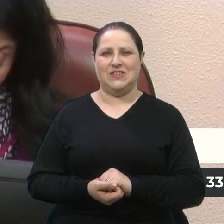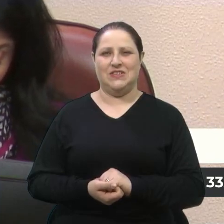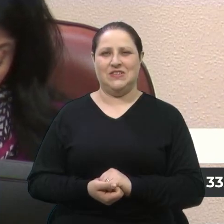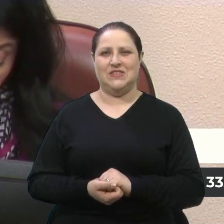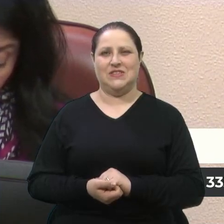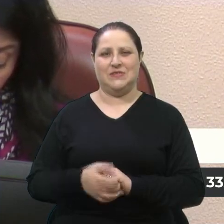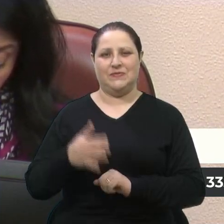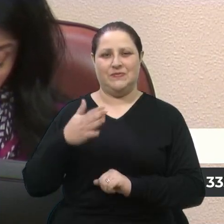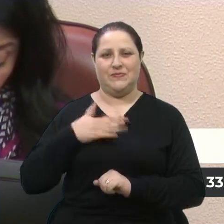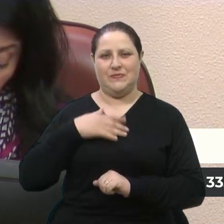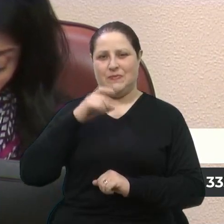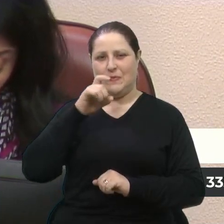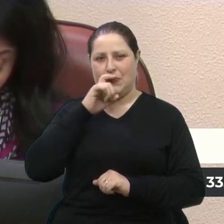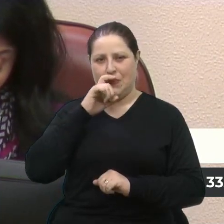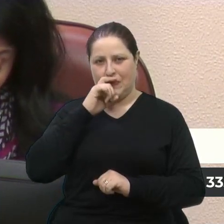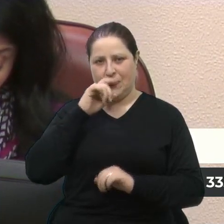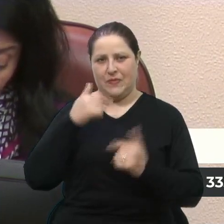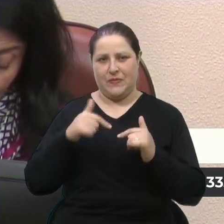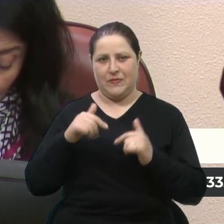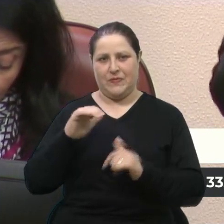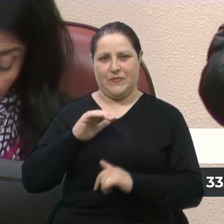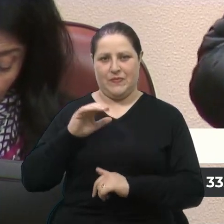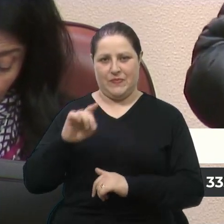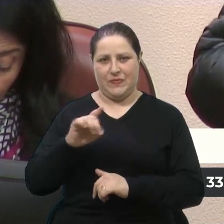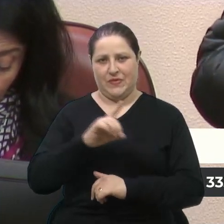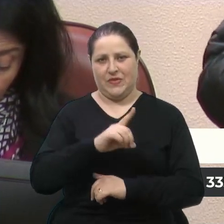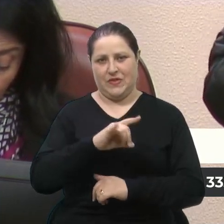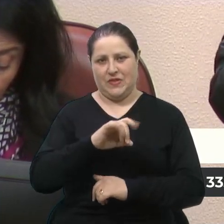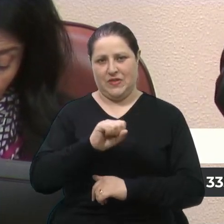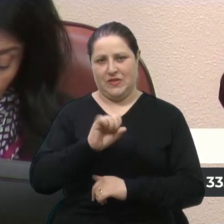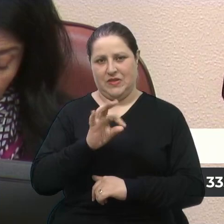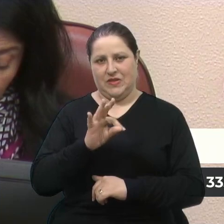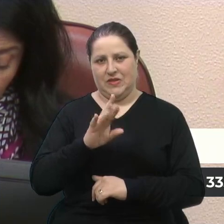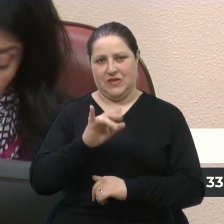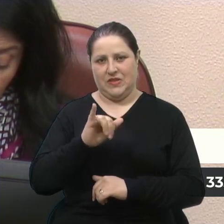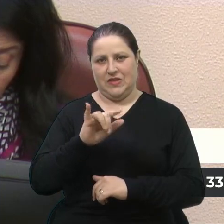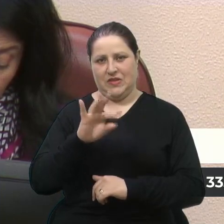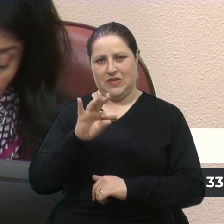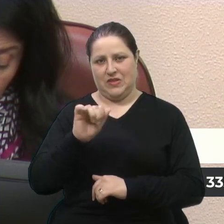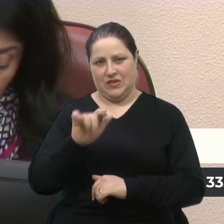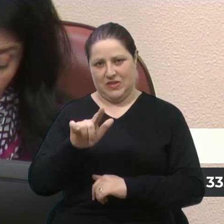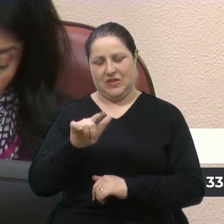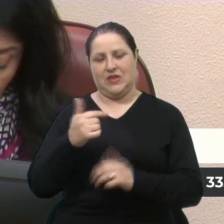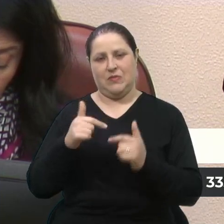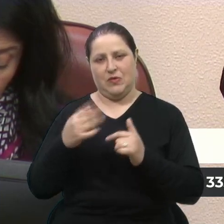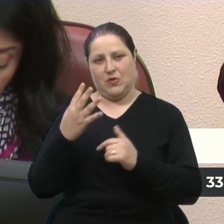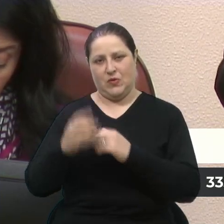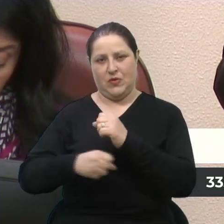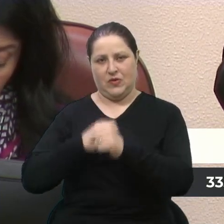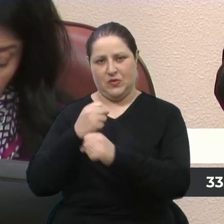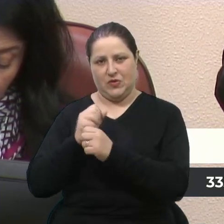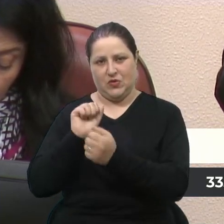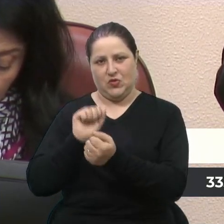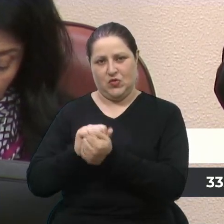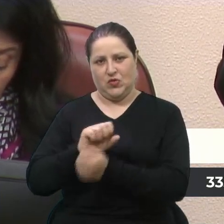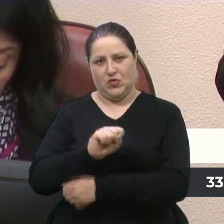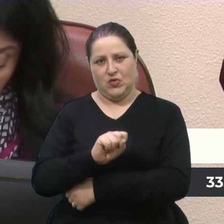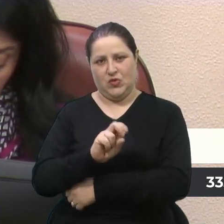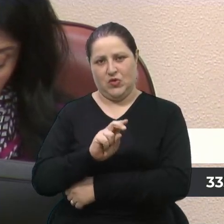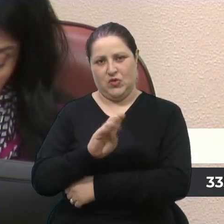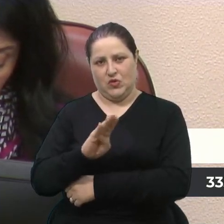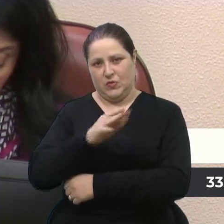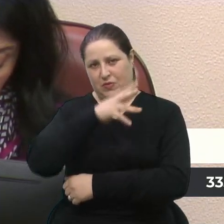pai foi coordenador distrital por quatro anos, né? Trabalhou bastante junto aos subprefeitos, agregava muito, né,